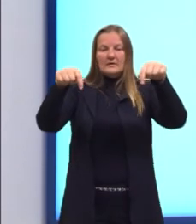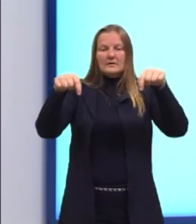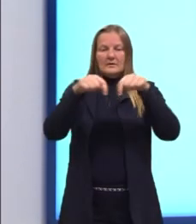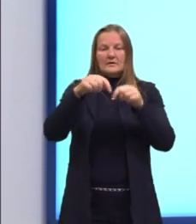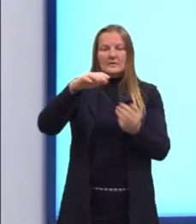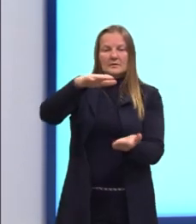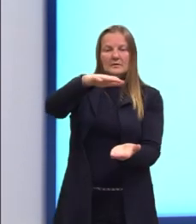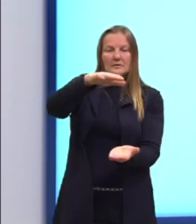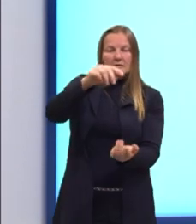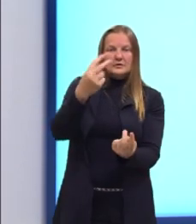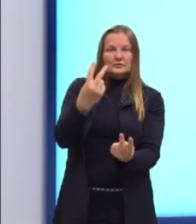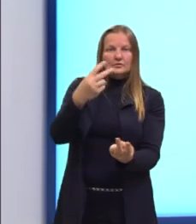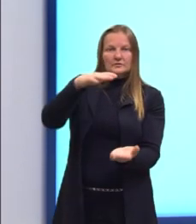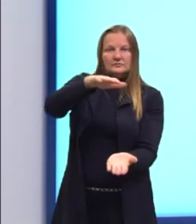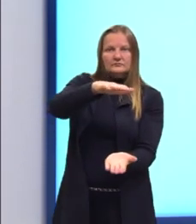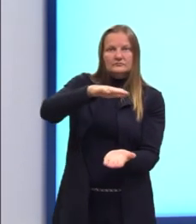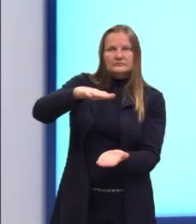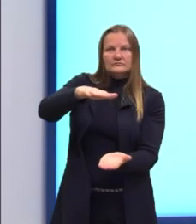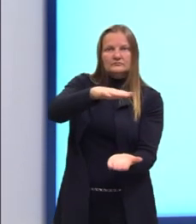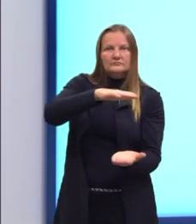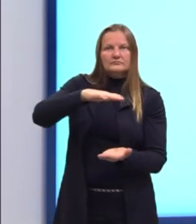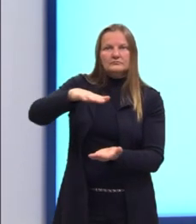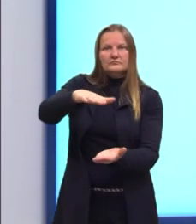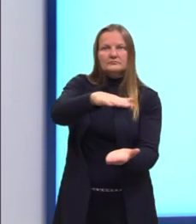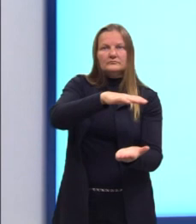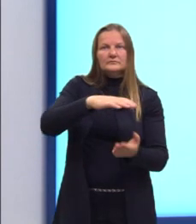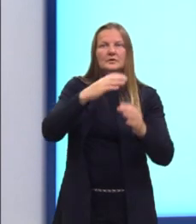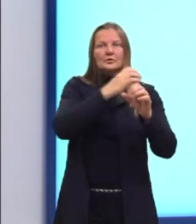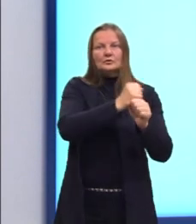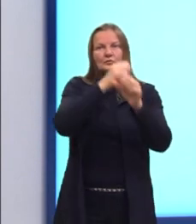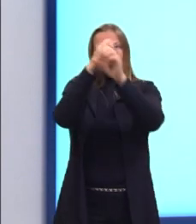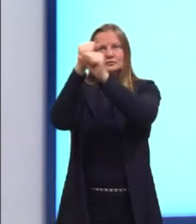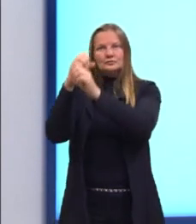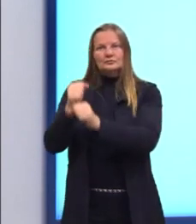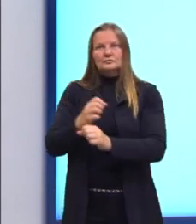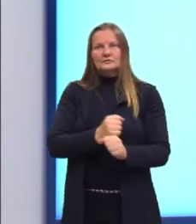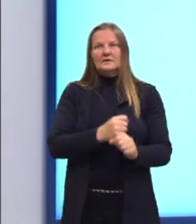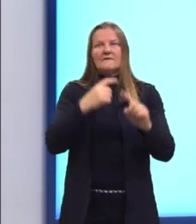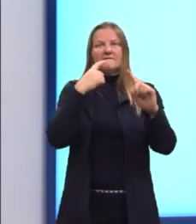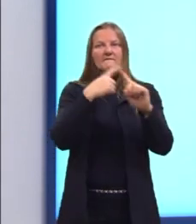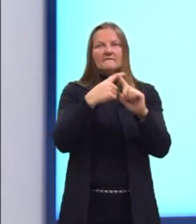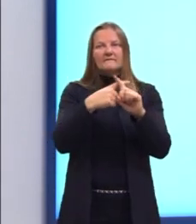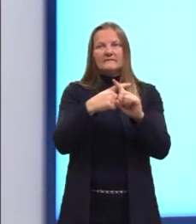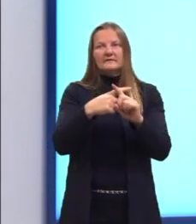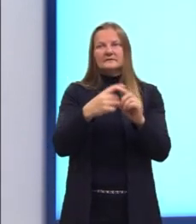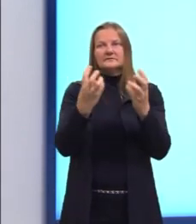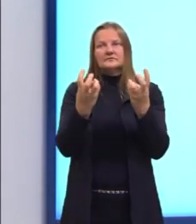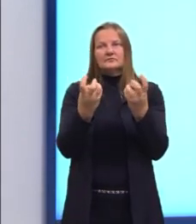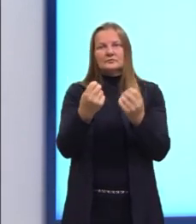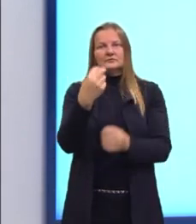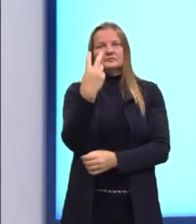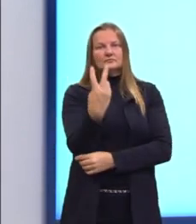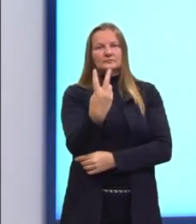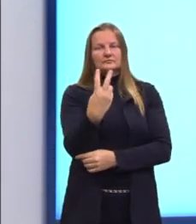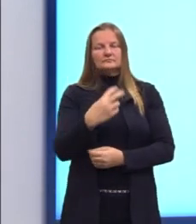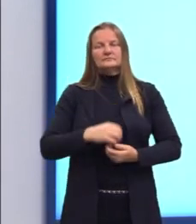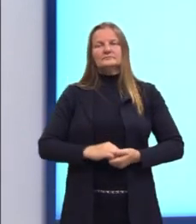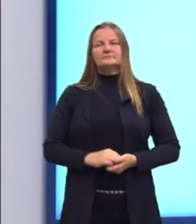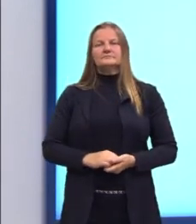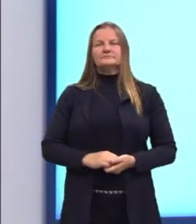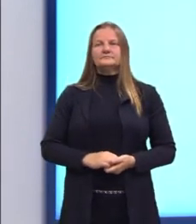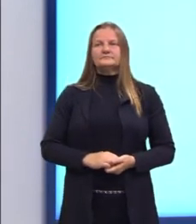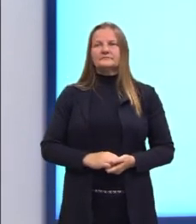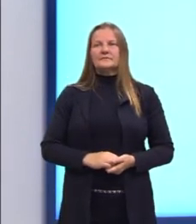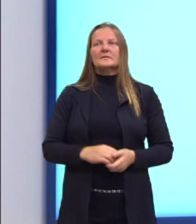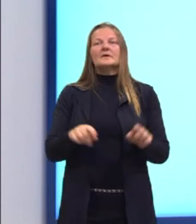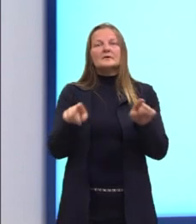Calculou a área da base, mas se eu quero a área total, eu tenho que multiplicar, então, esse valor por 2. Aqui,